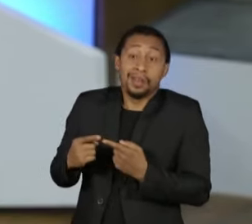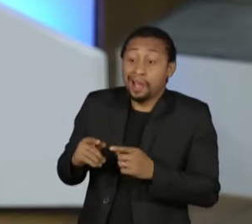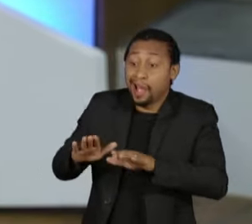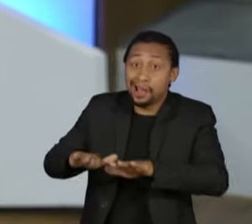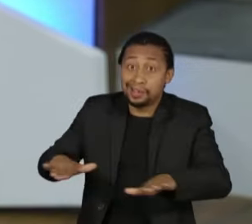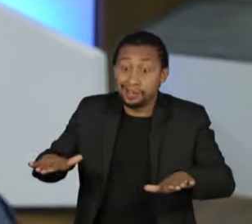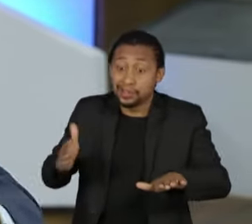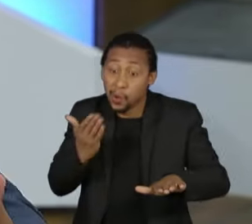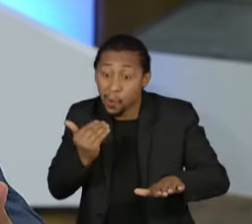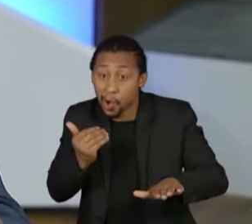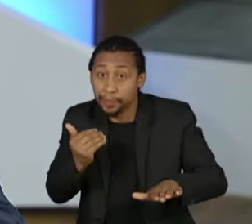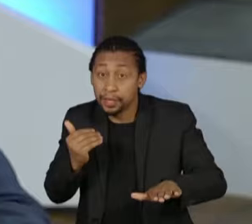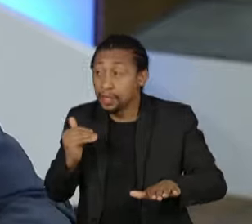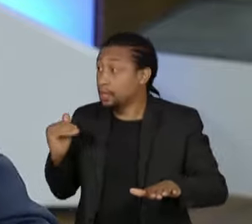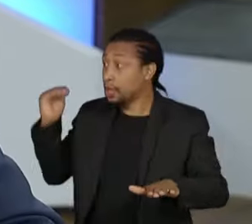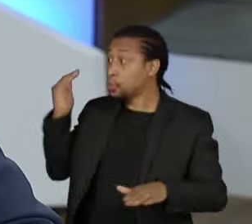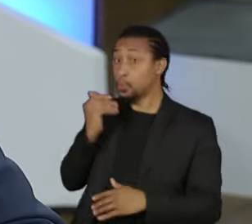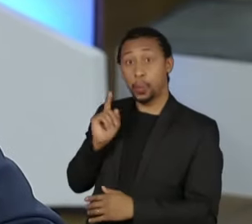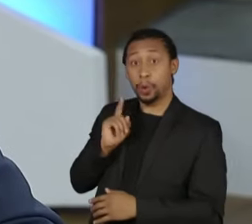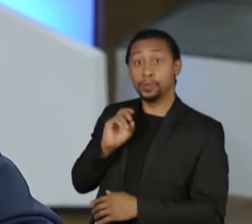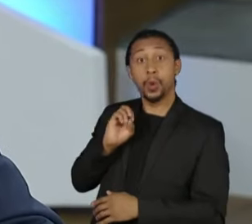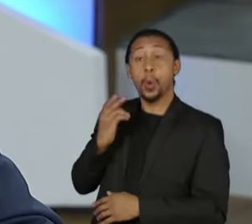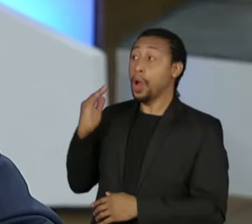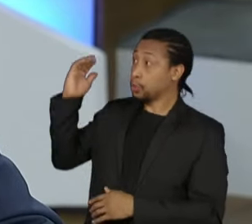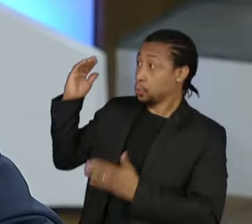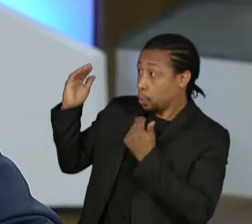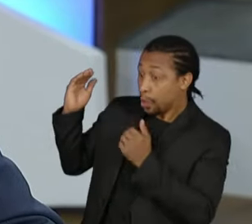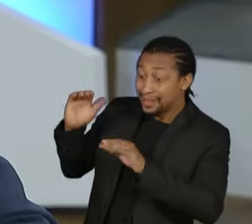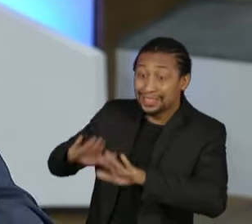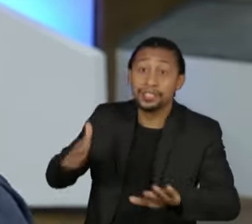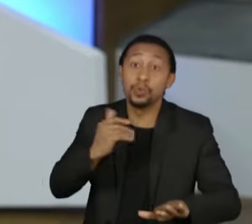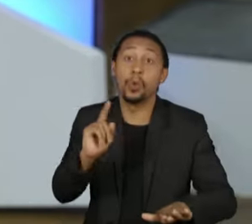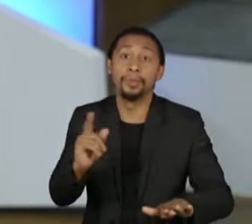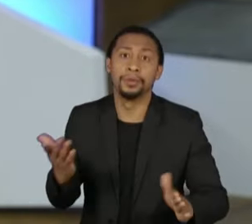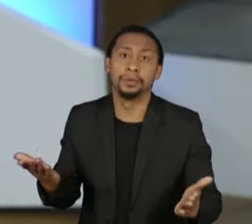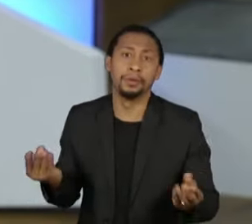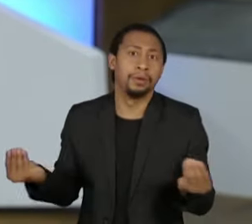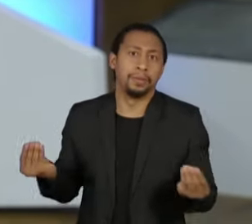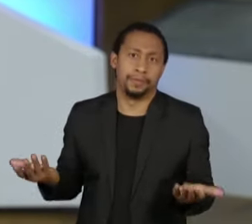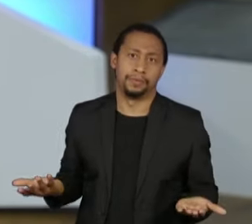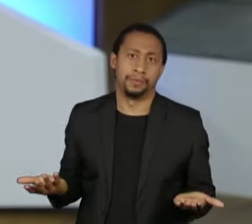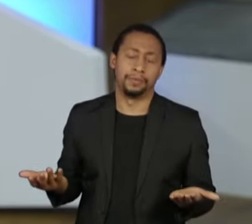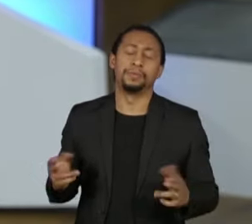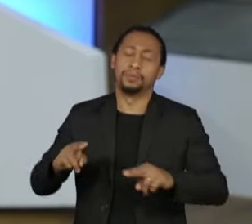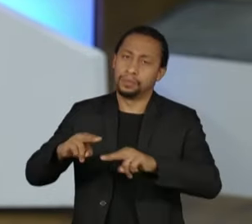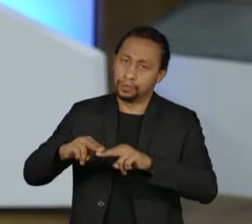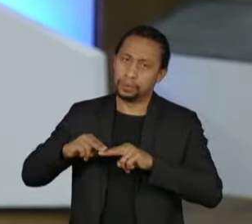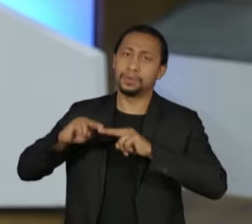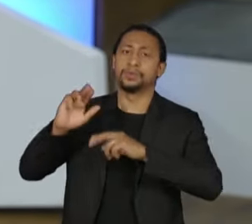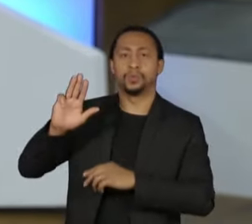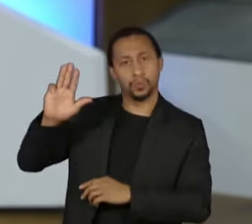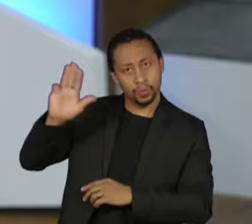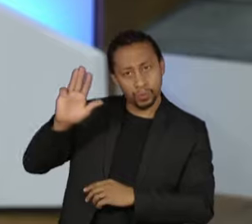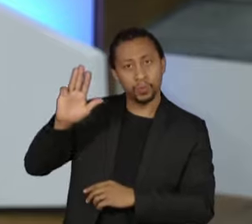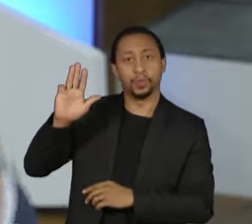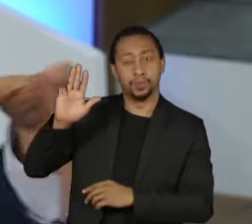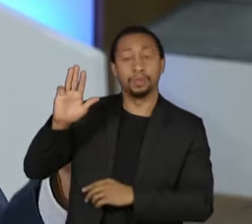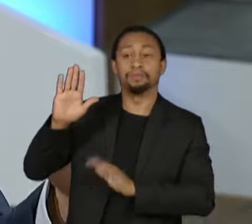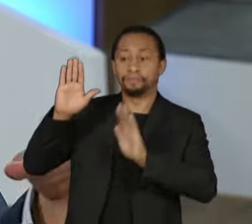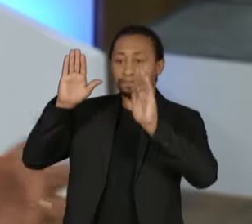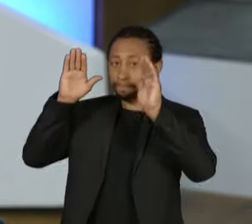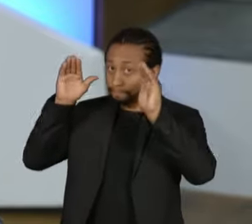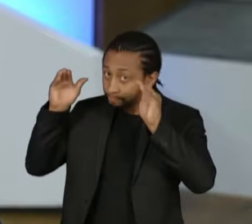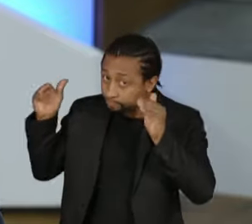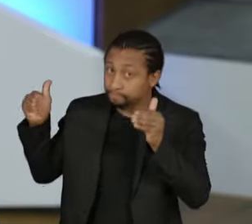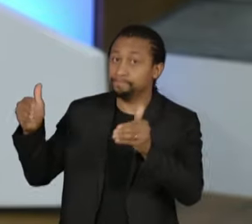alimenta as crianças. Então, é preciso ter esse olhar especial. Por isso que o presidente Lula, ele se fixou